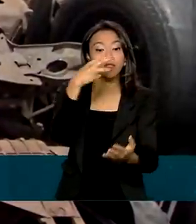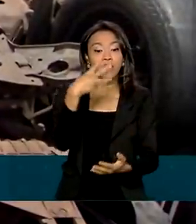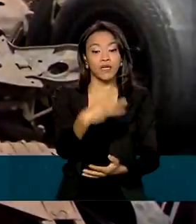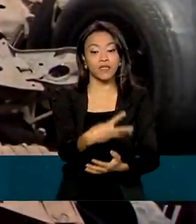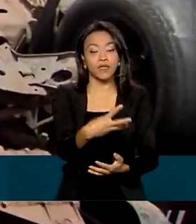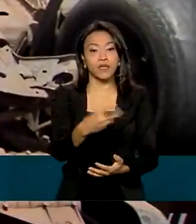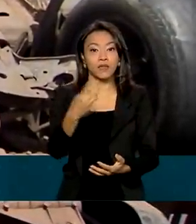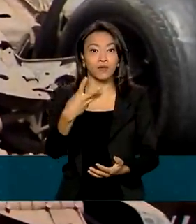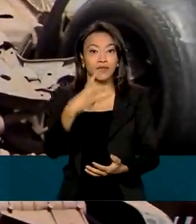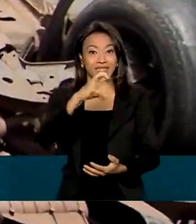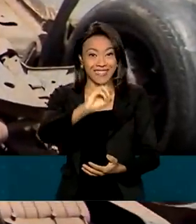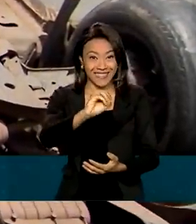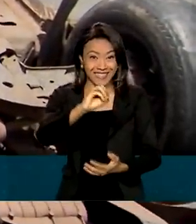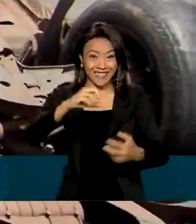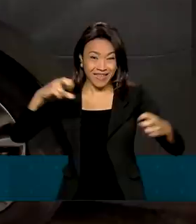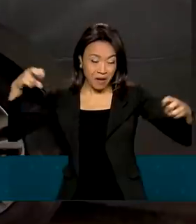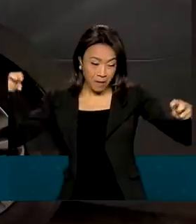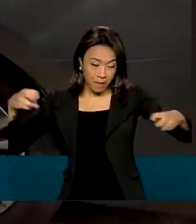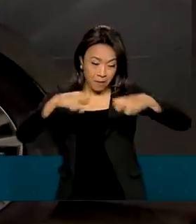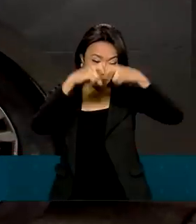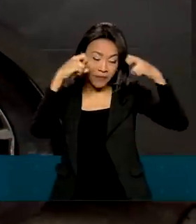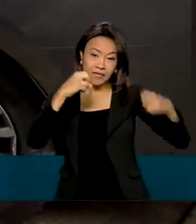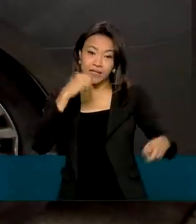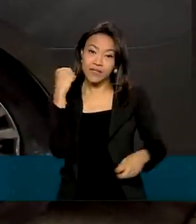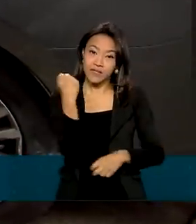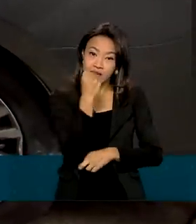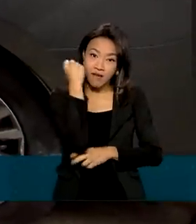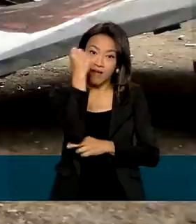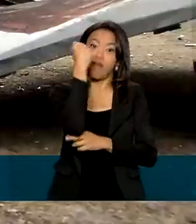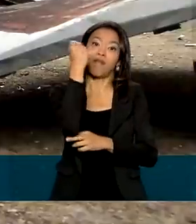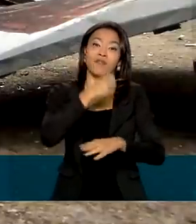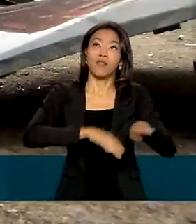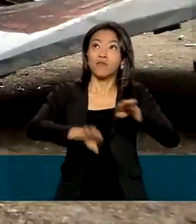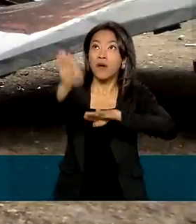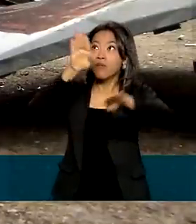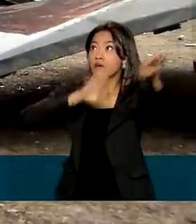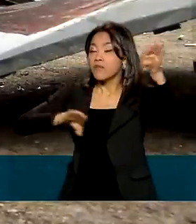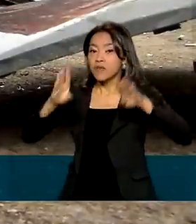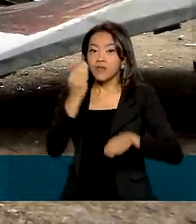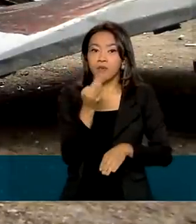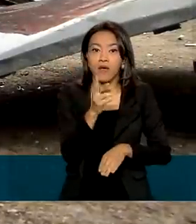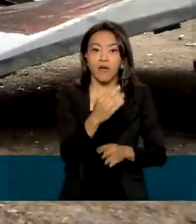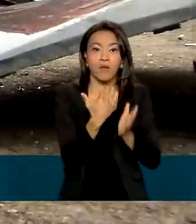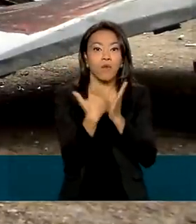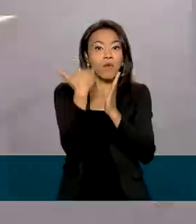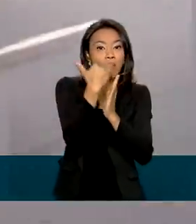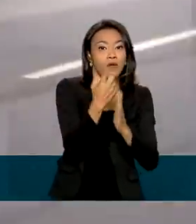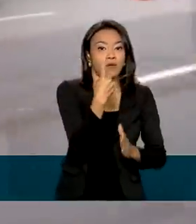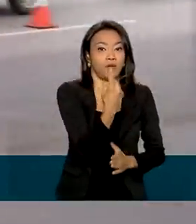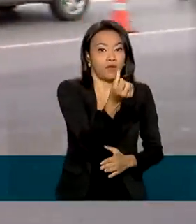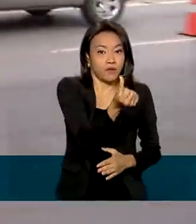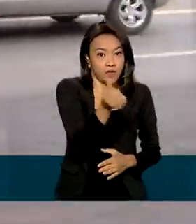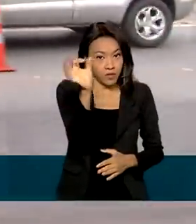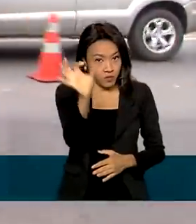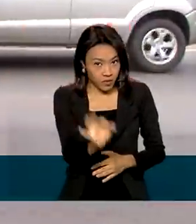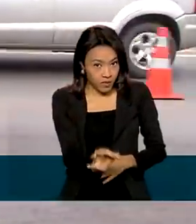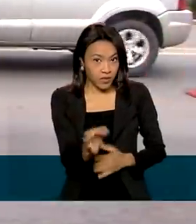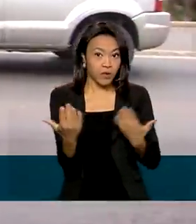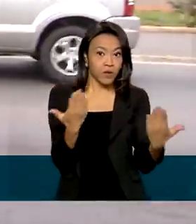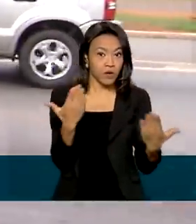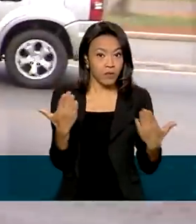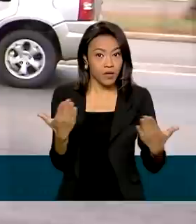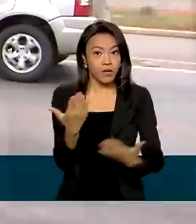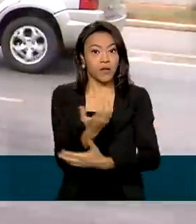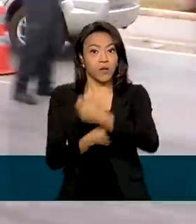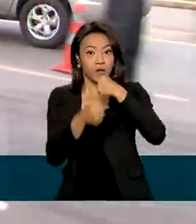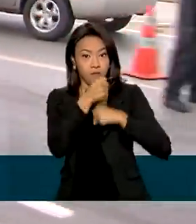acidentes graves em rodovias, um aumento de 16% em relação ao ano